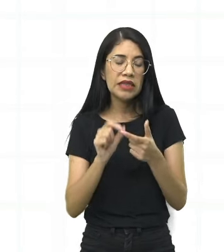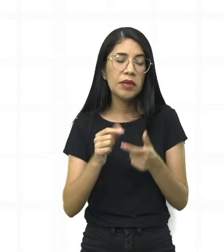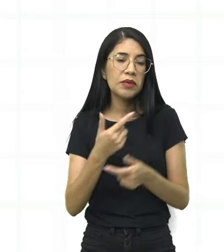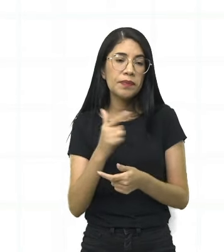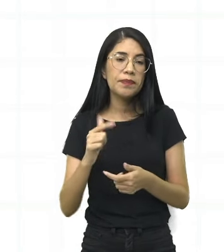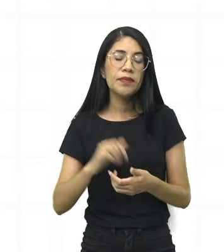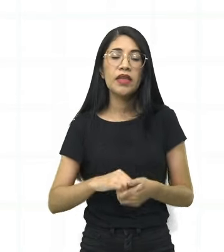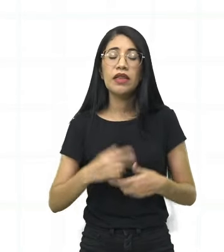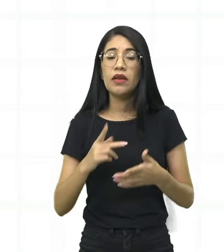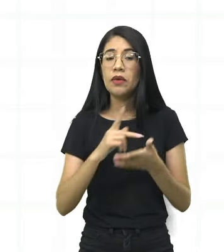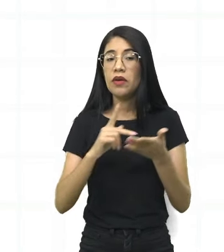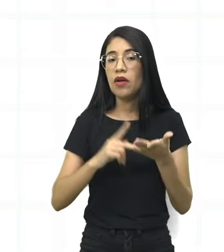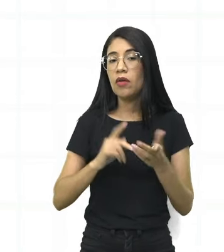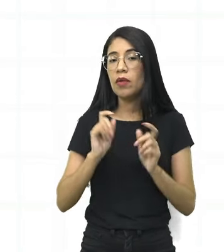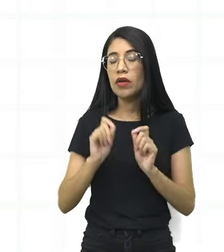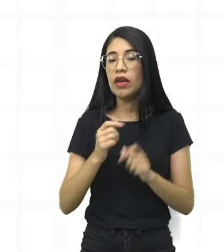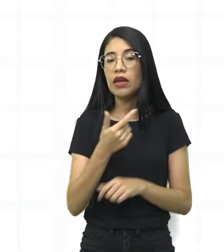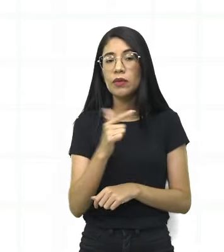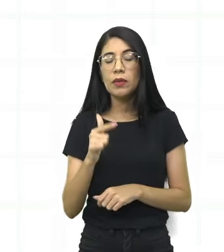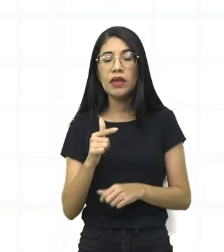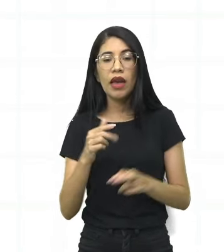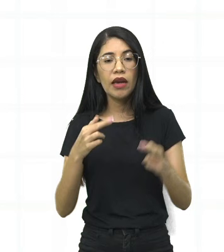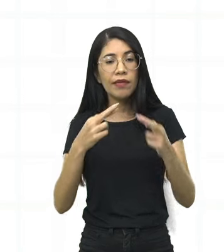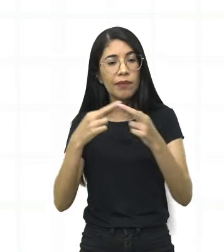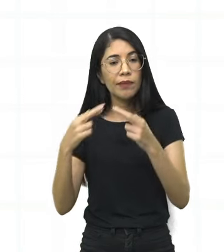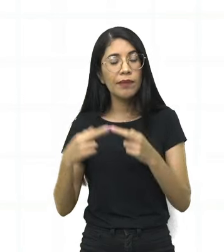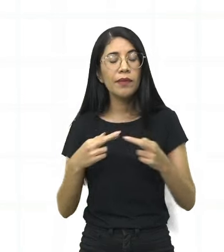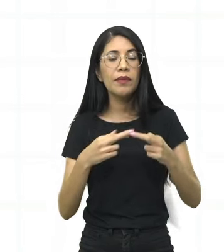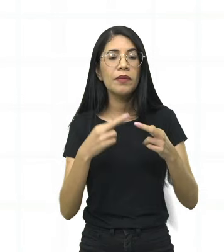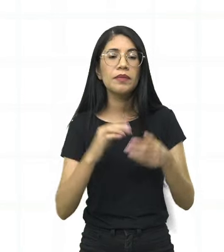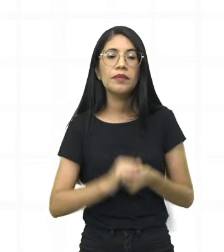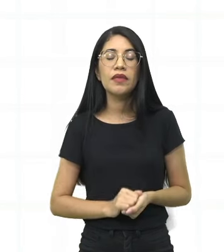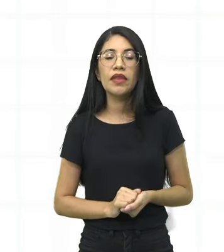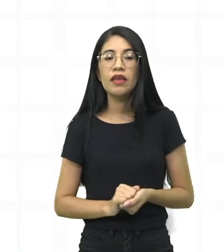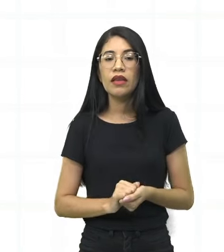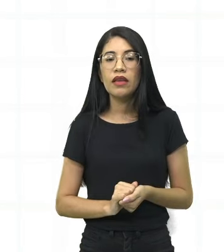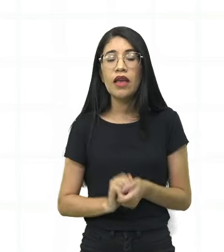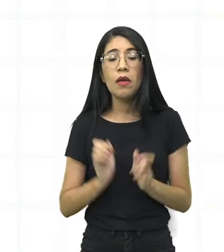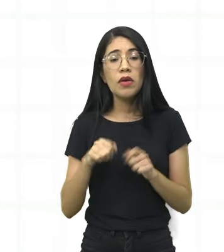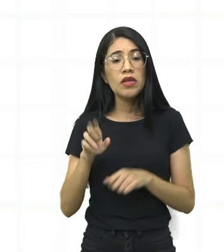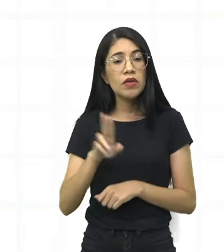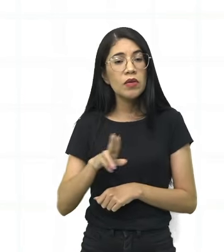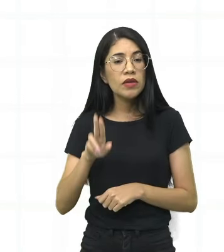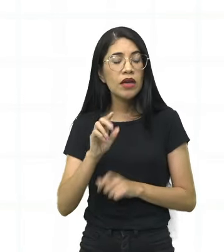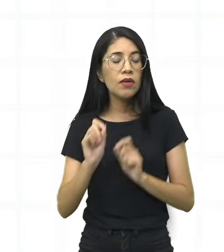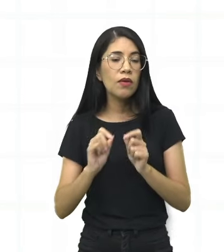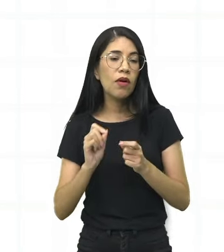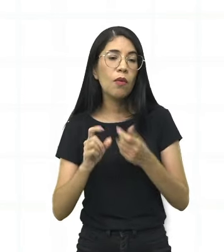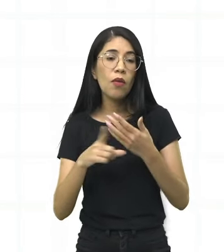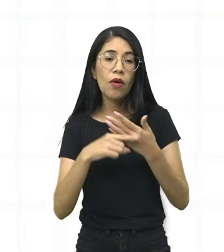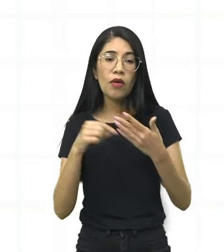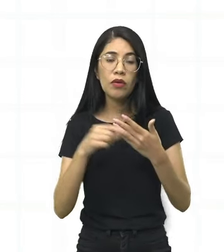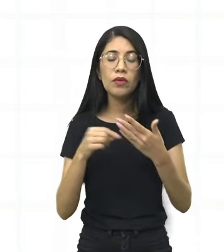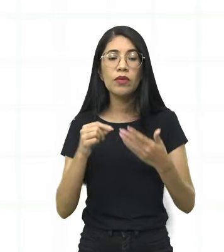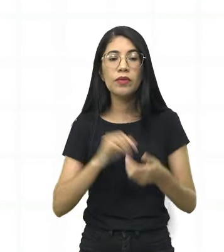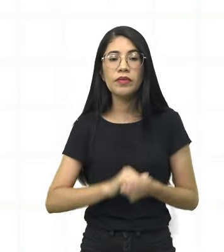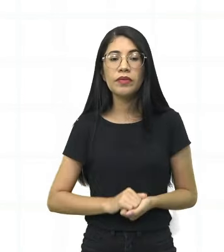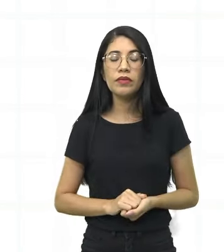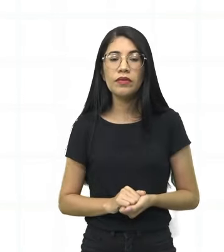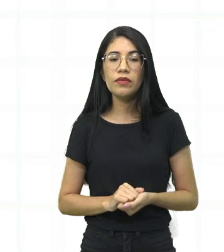poema que não tem rimas. E se vale do recurso, né? Desse escritor. Então